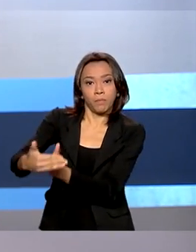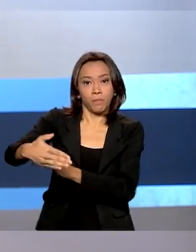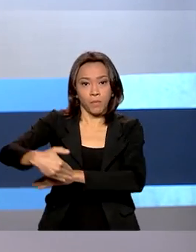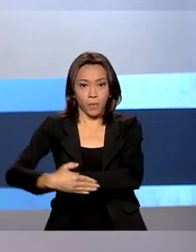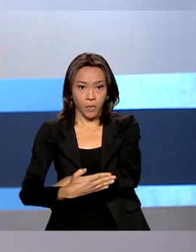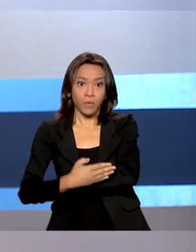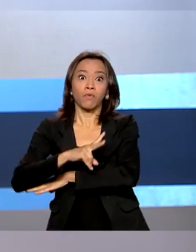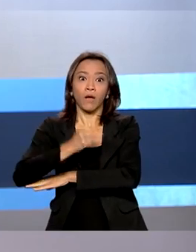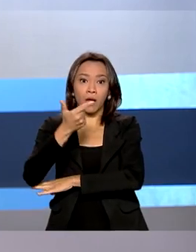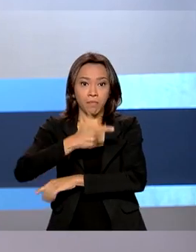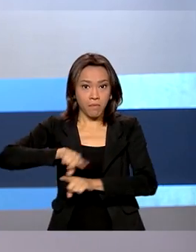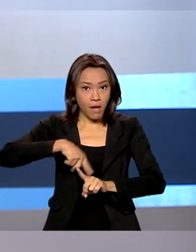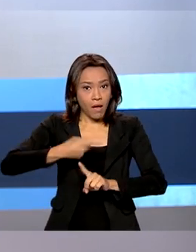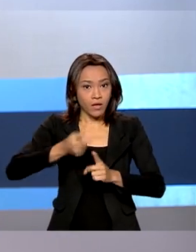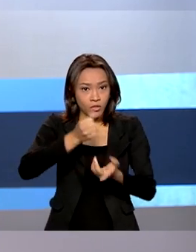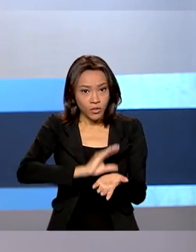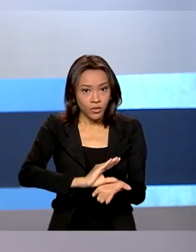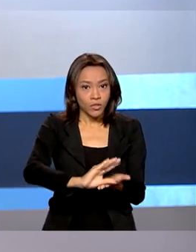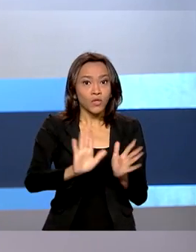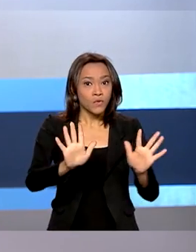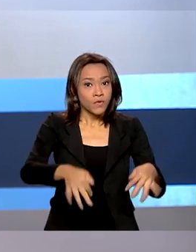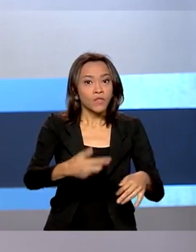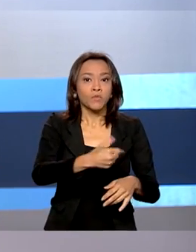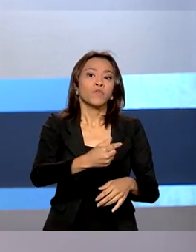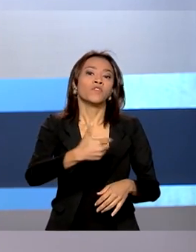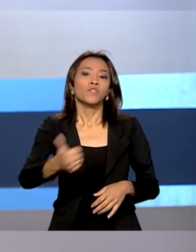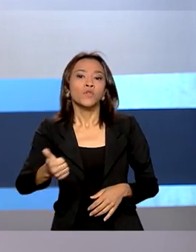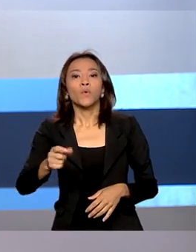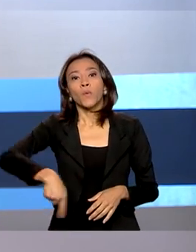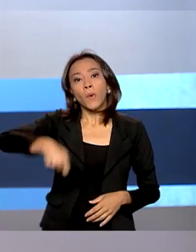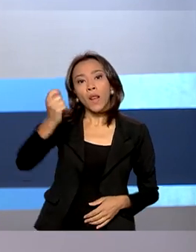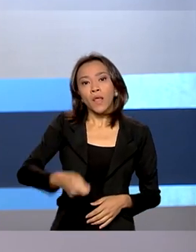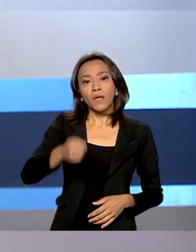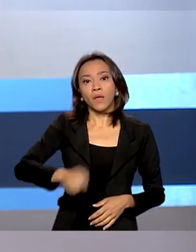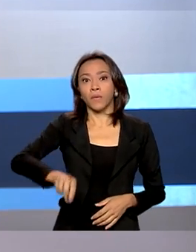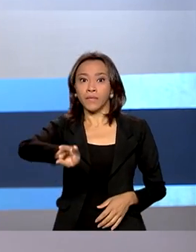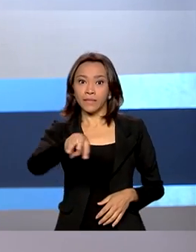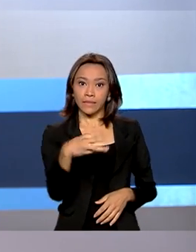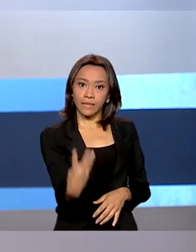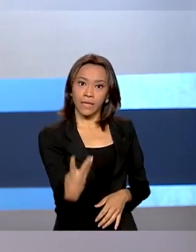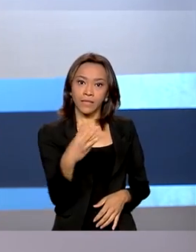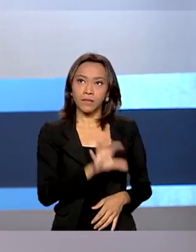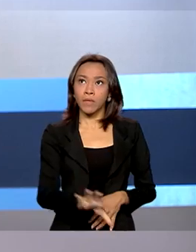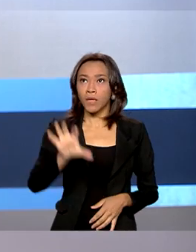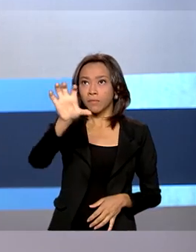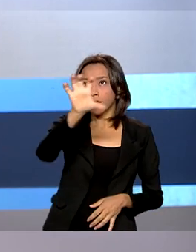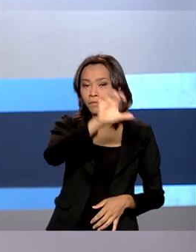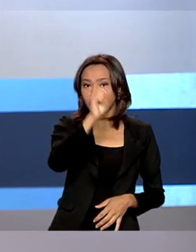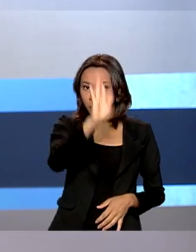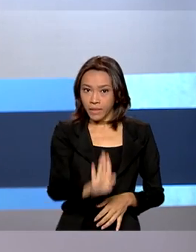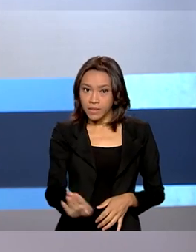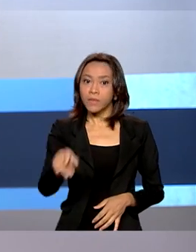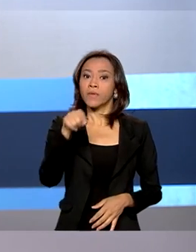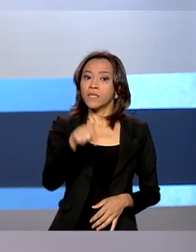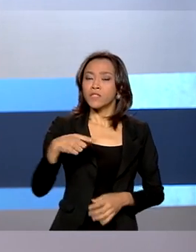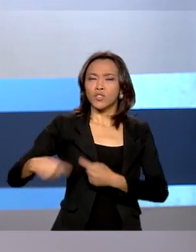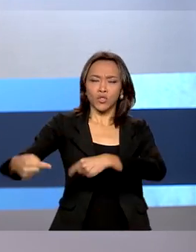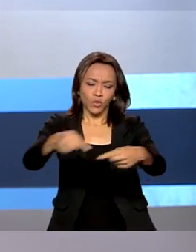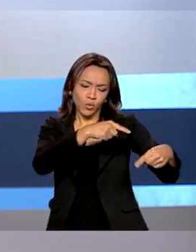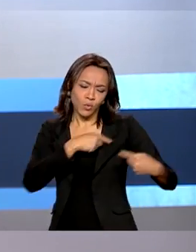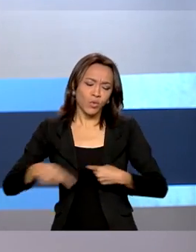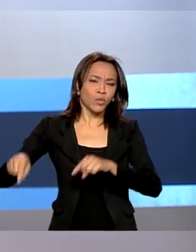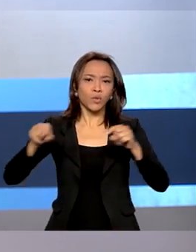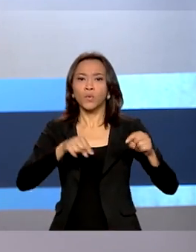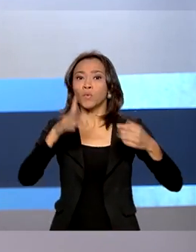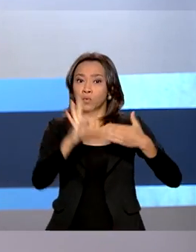até o fim de 2021, com leilões de terminais em três regiões do país. O tema fez parte de um encontro que discutiu o futuro